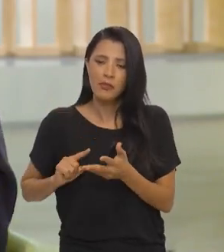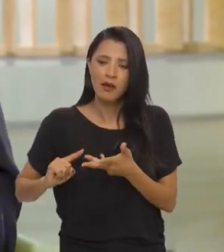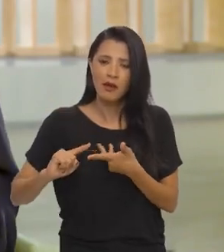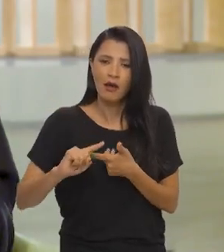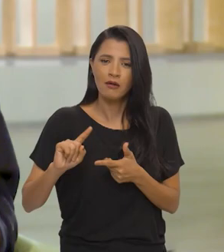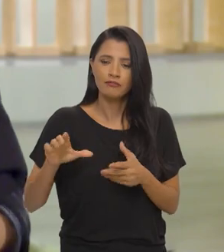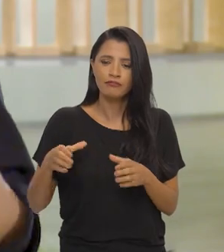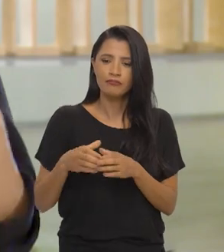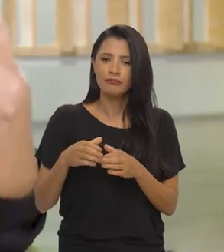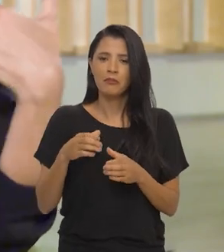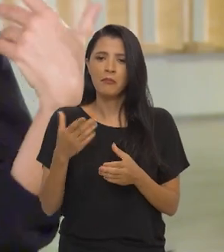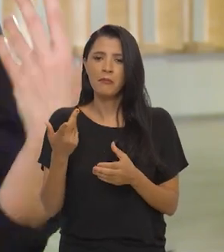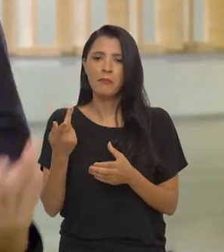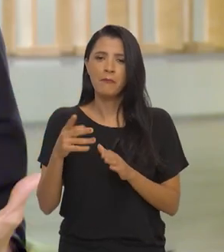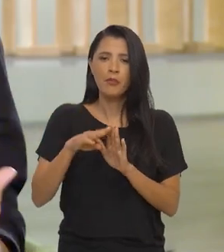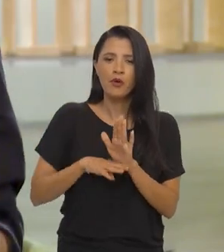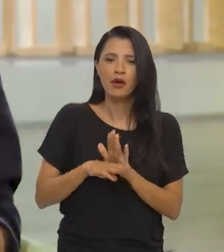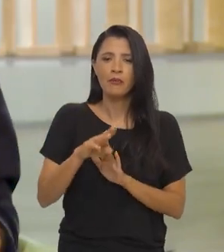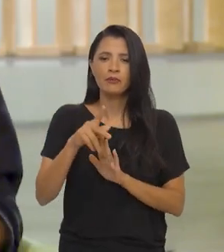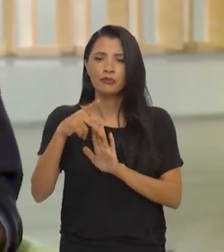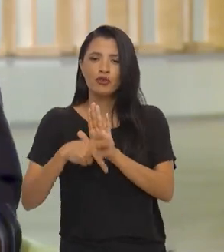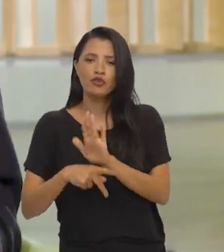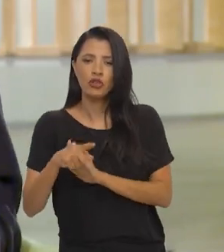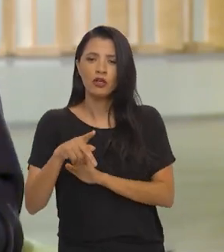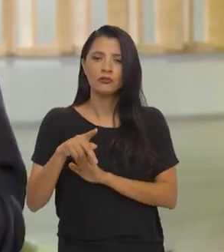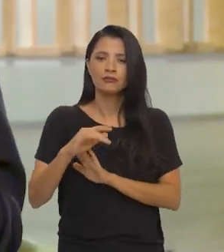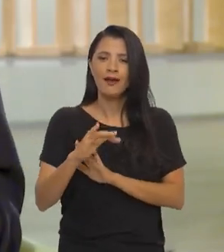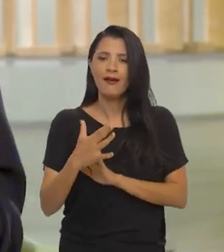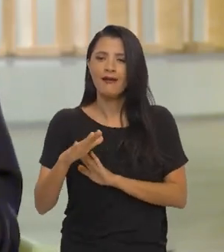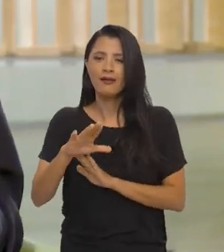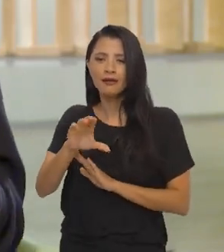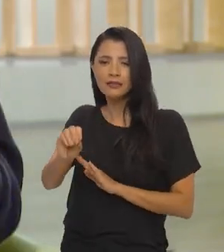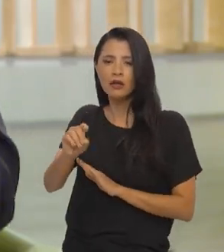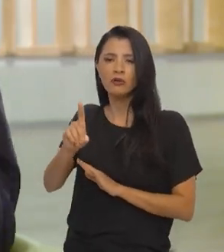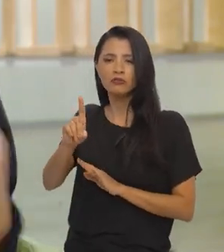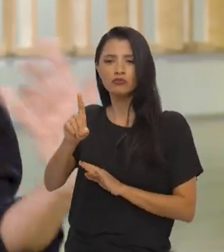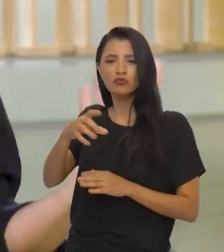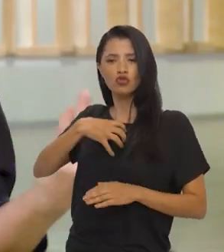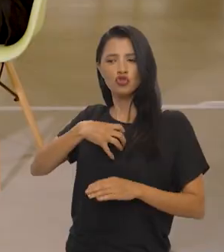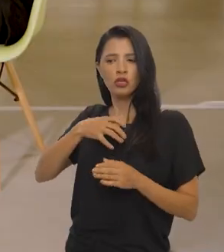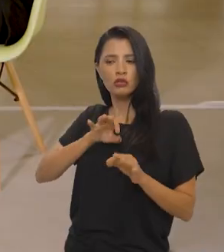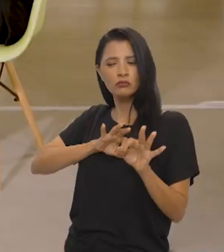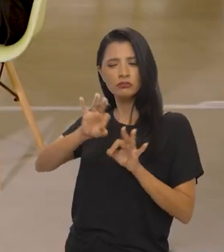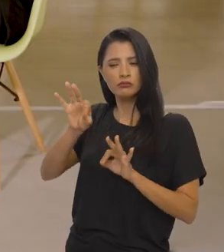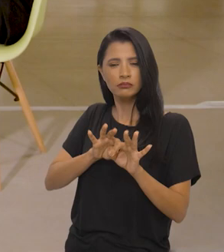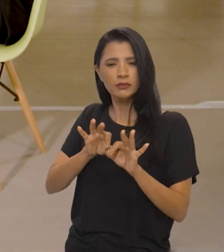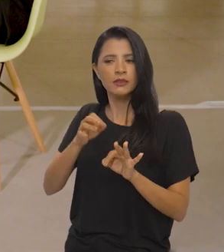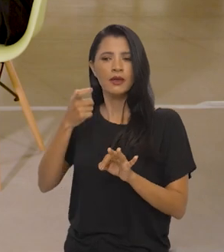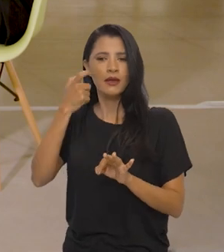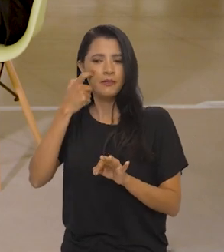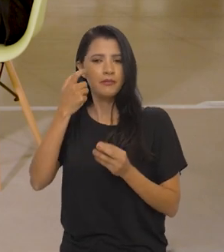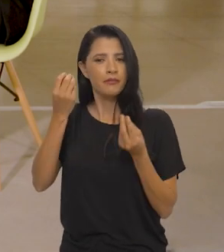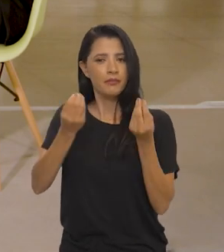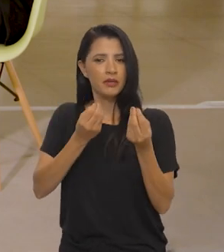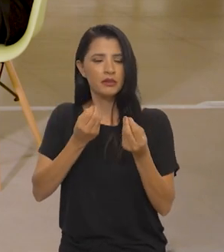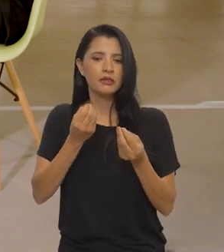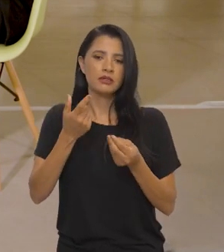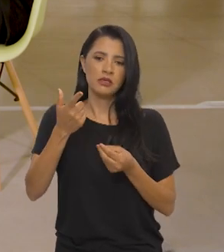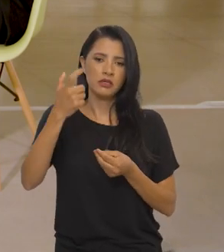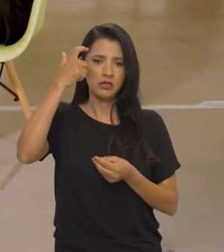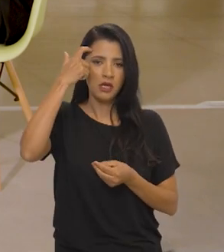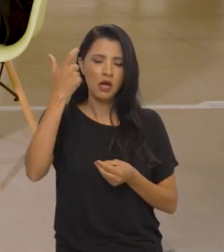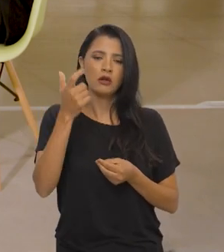um conjunto de programas, projetos, ações, que de maneira coordenada, pensando